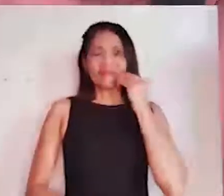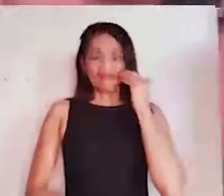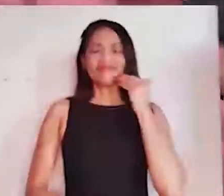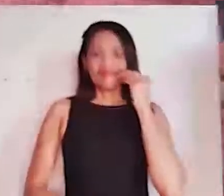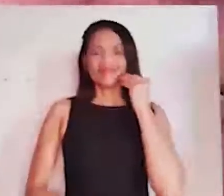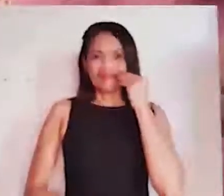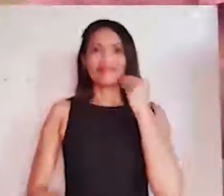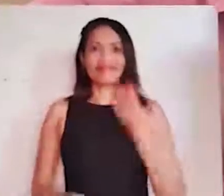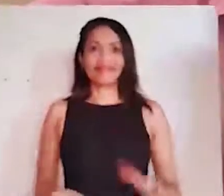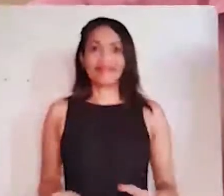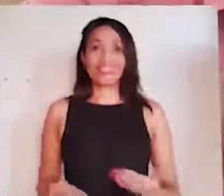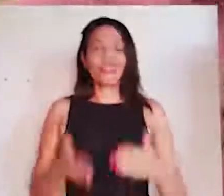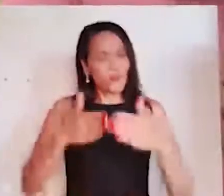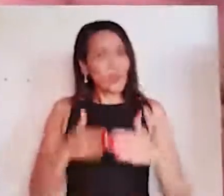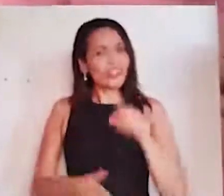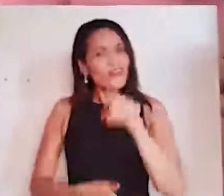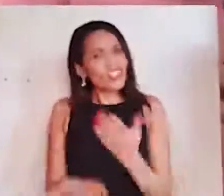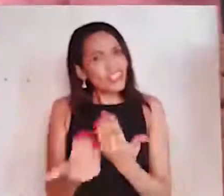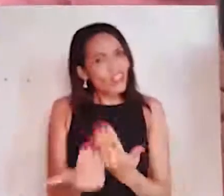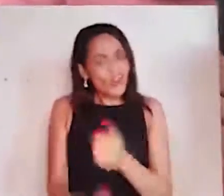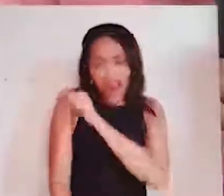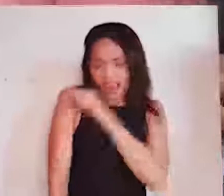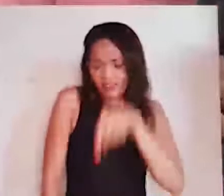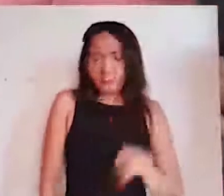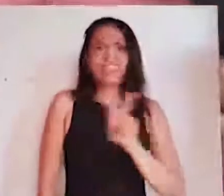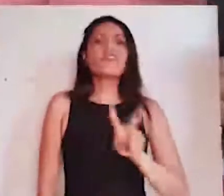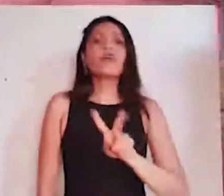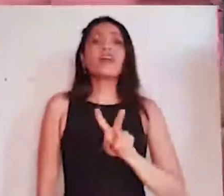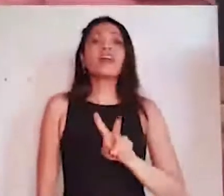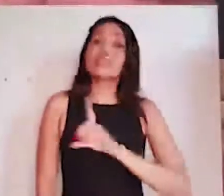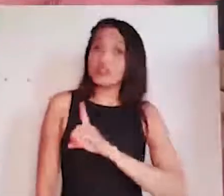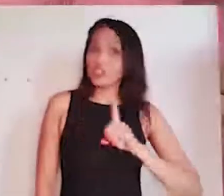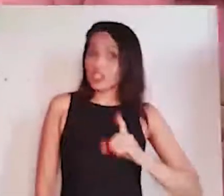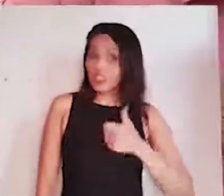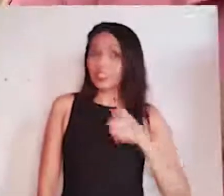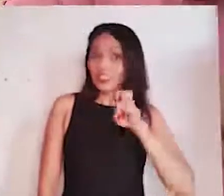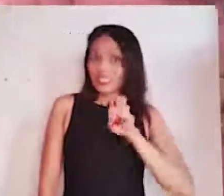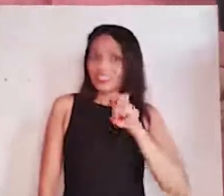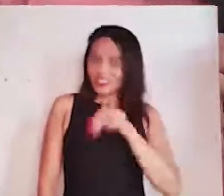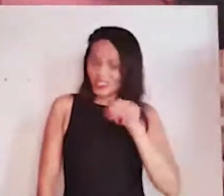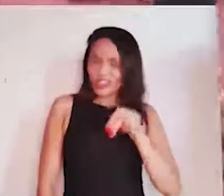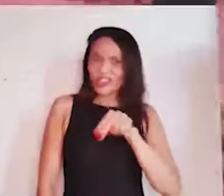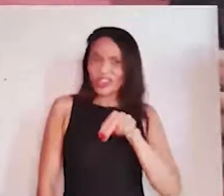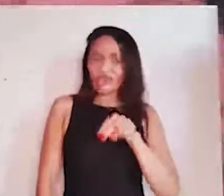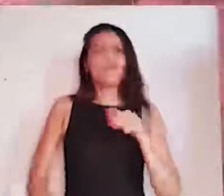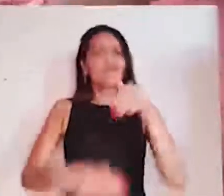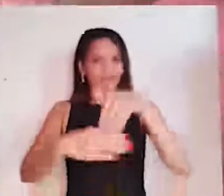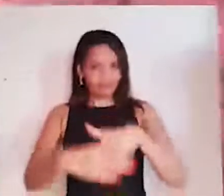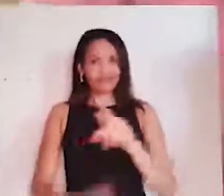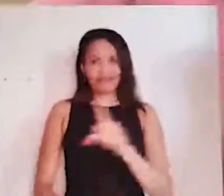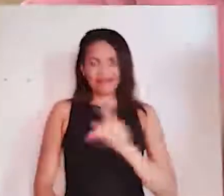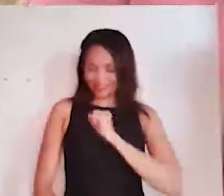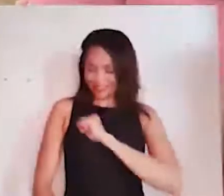trabalho exige, a experiência, é a prefeitura que vai lhe dar. Então, eu lhe peço, jovem e estudante da nossa cidade, dia